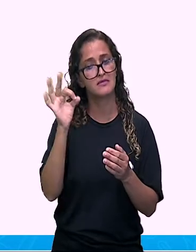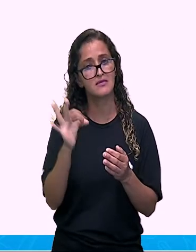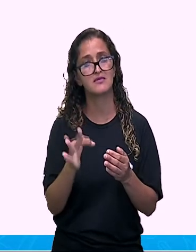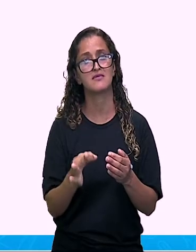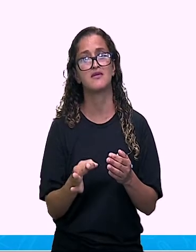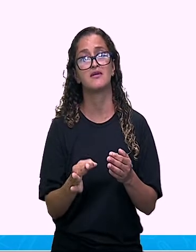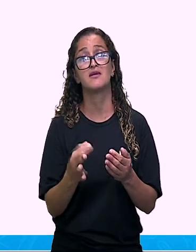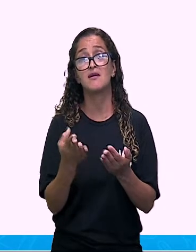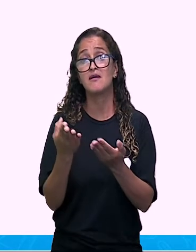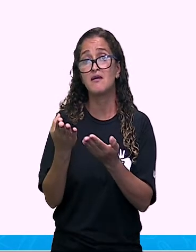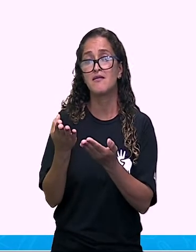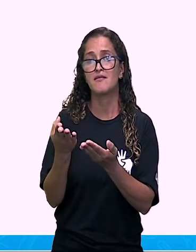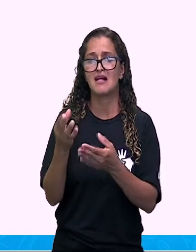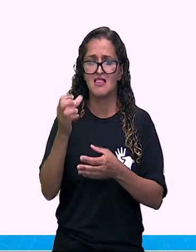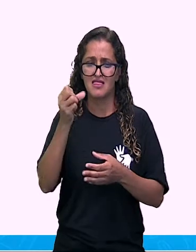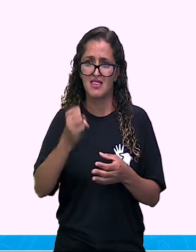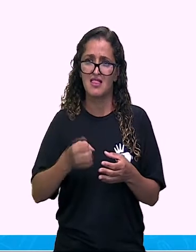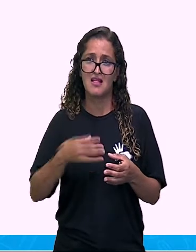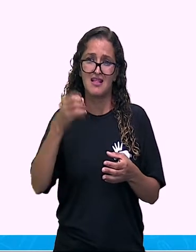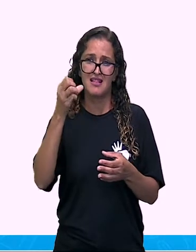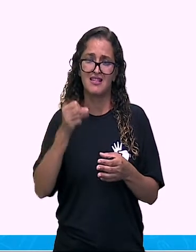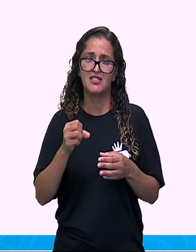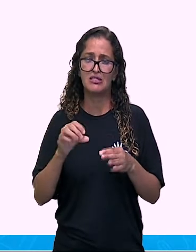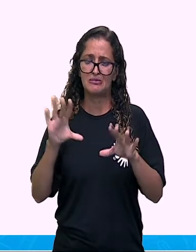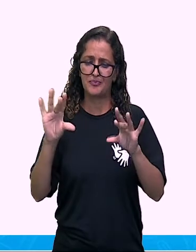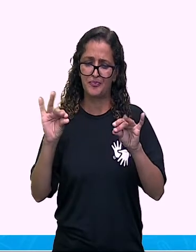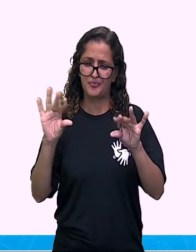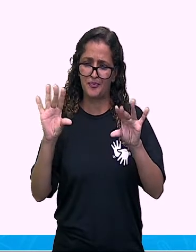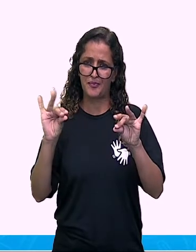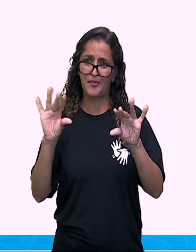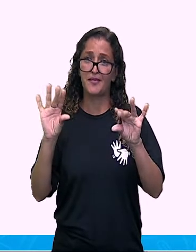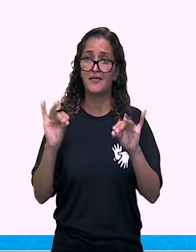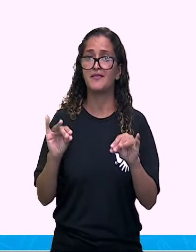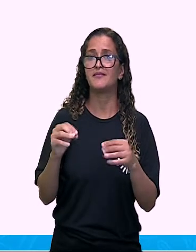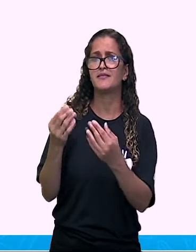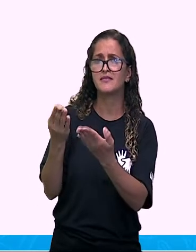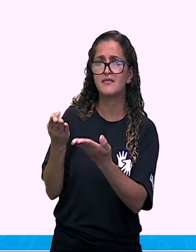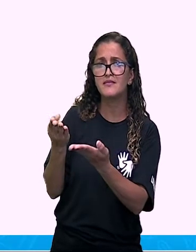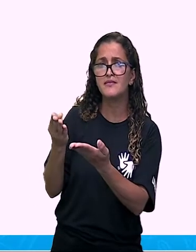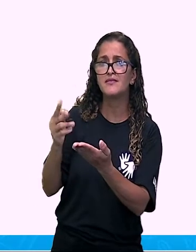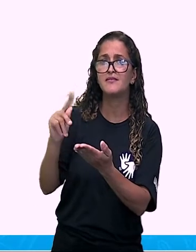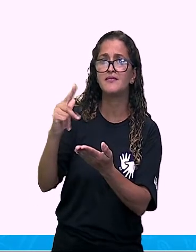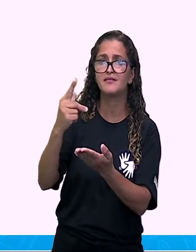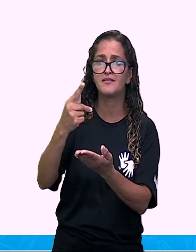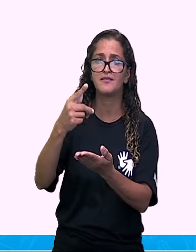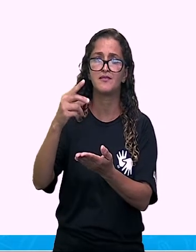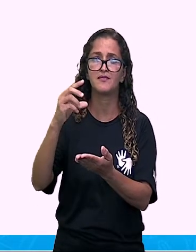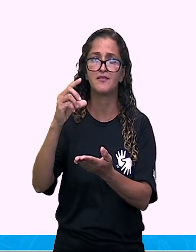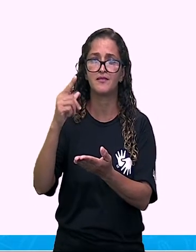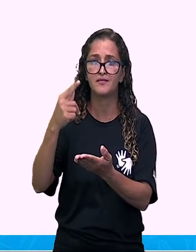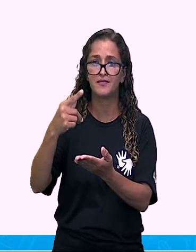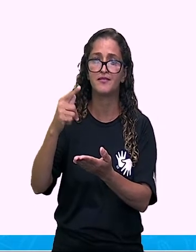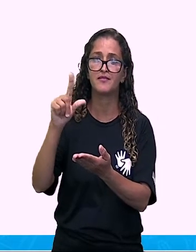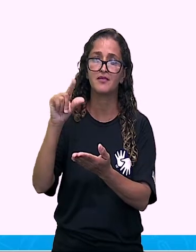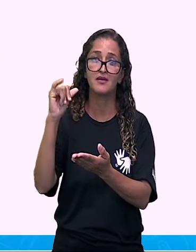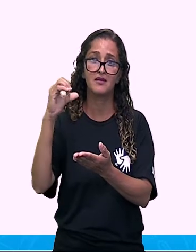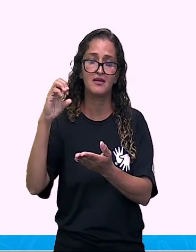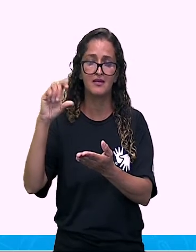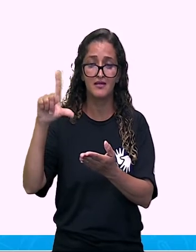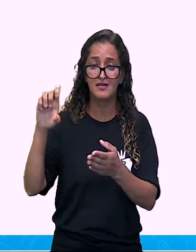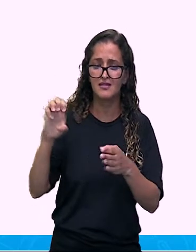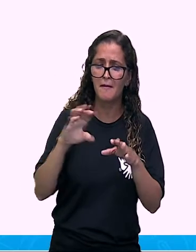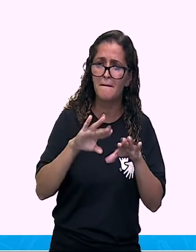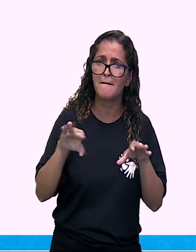Qualhada, picles, pra quem gosta de picles, iogurte, muito bom,